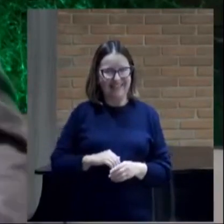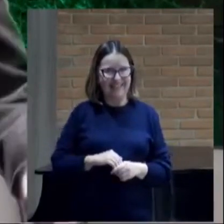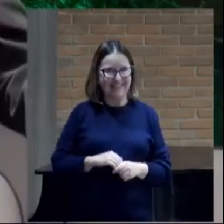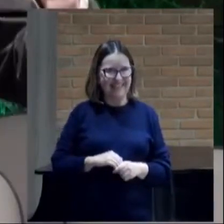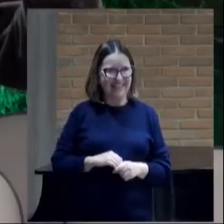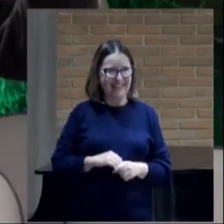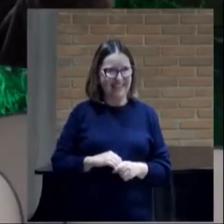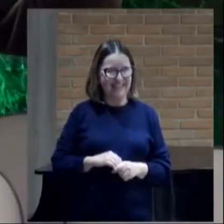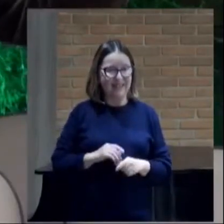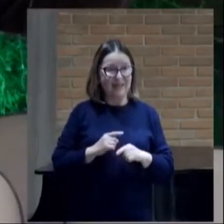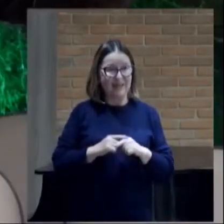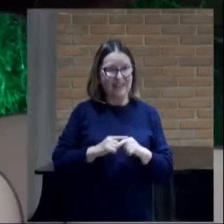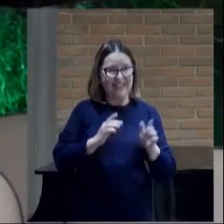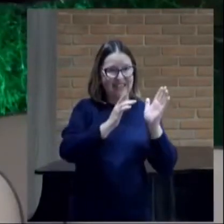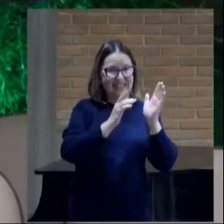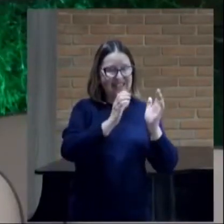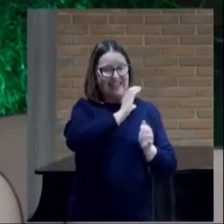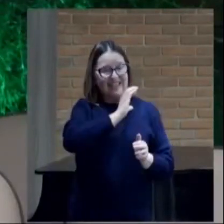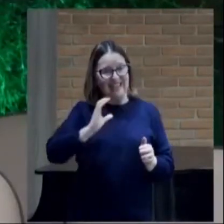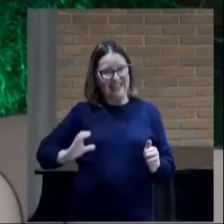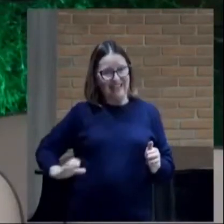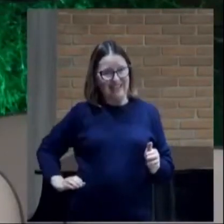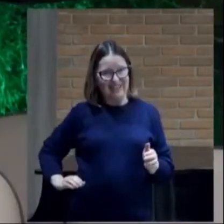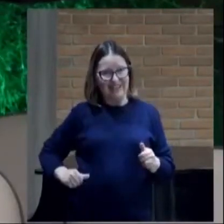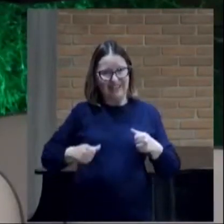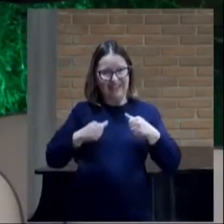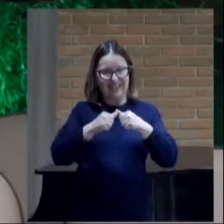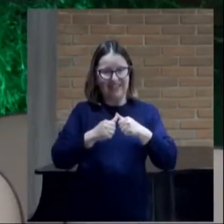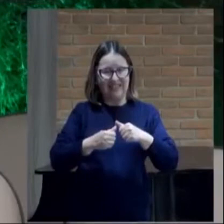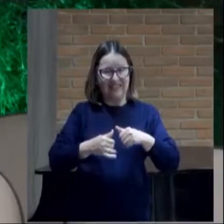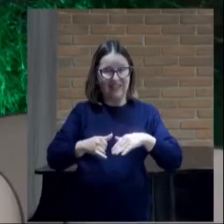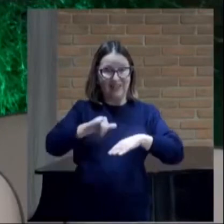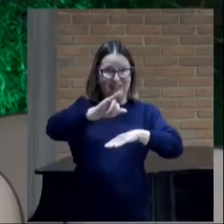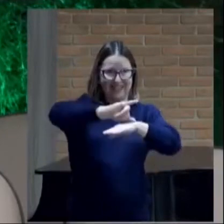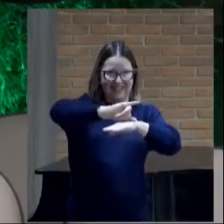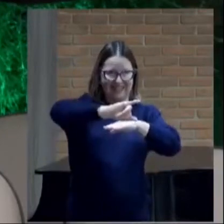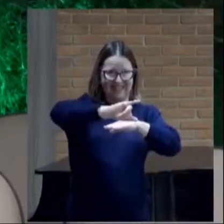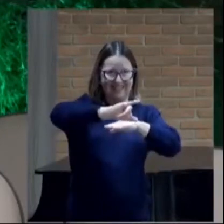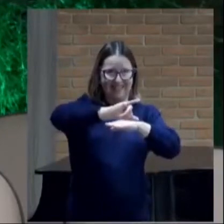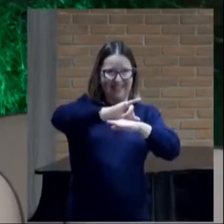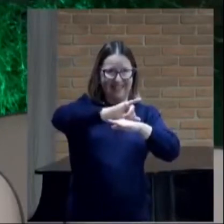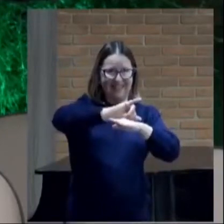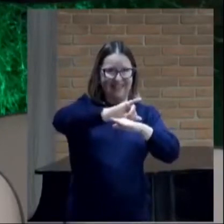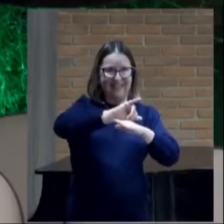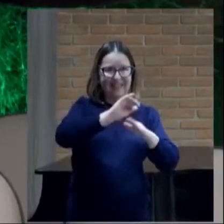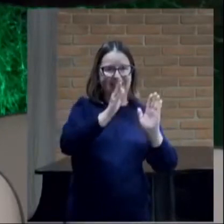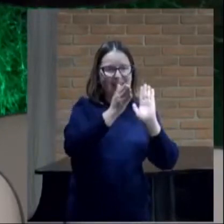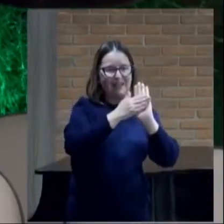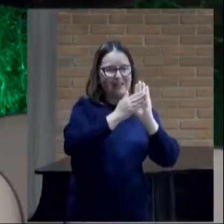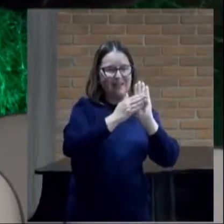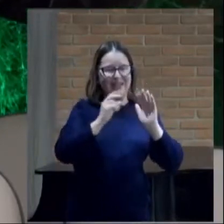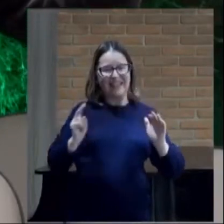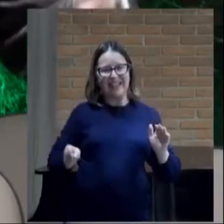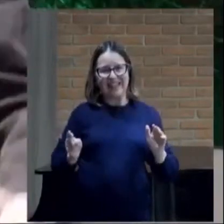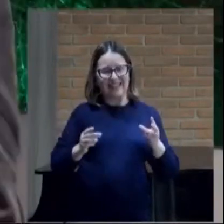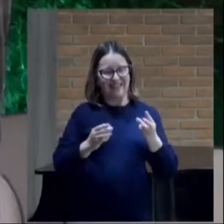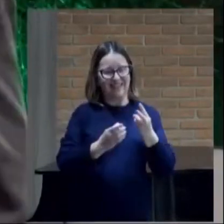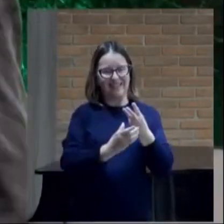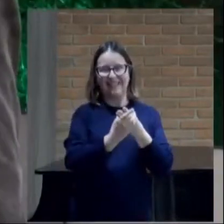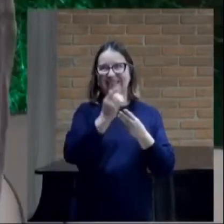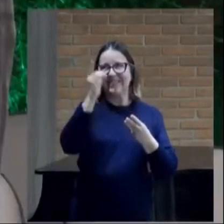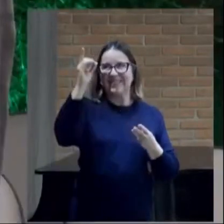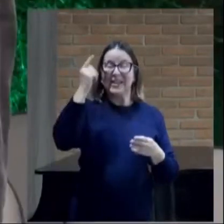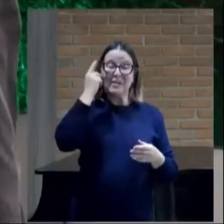Porque Cristo Está no centro Do projeto eterno Da trindade Para